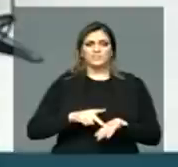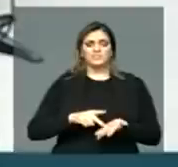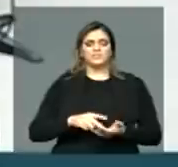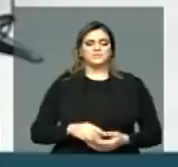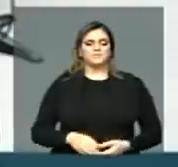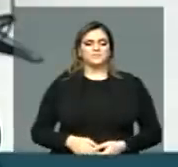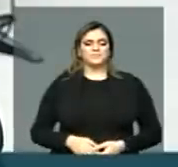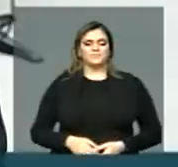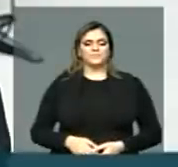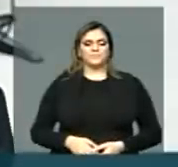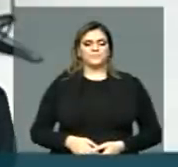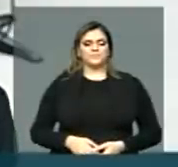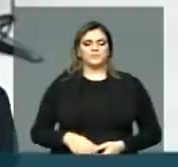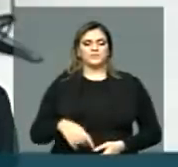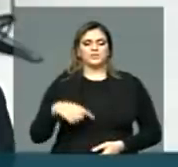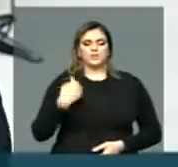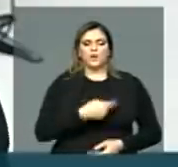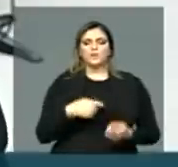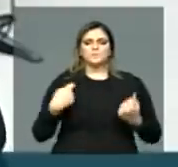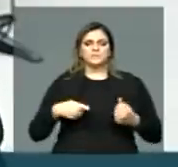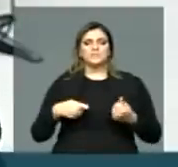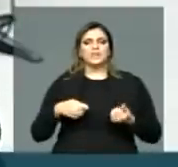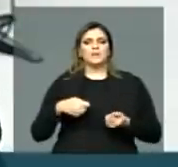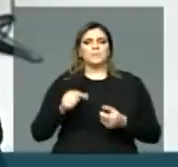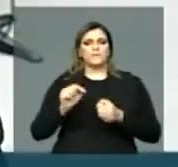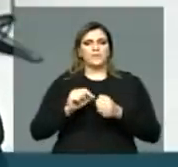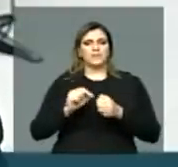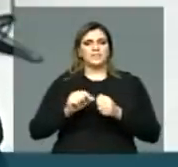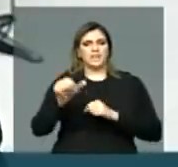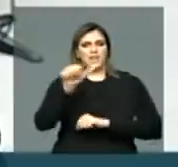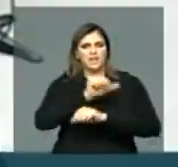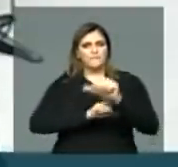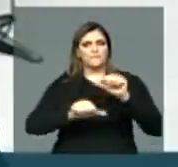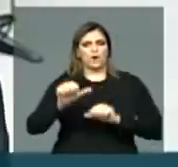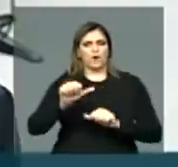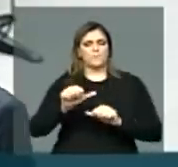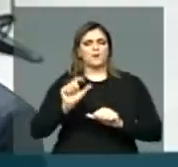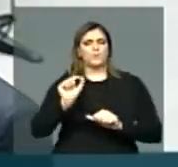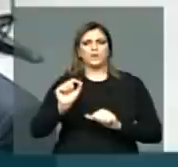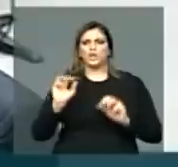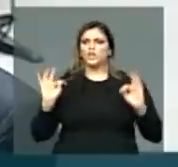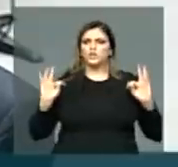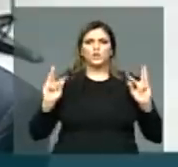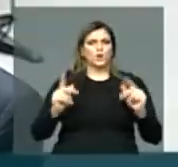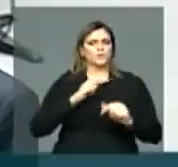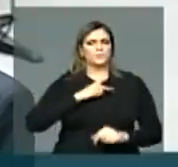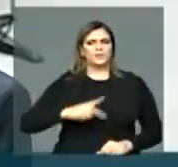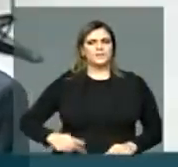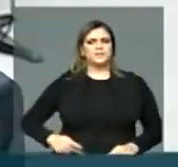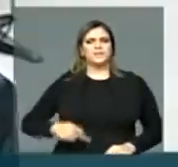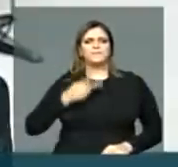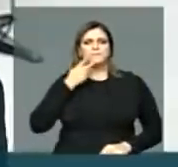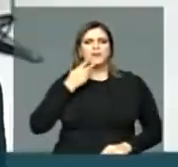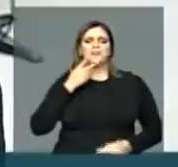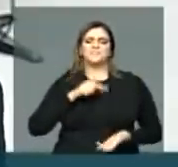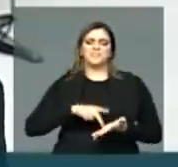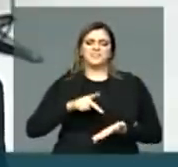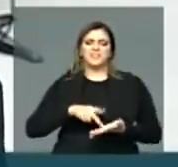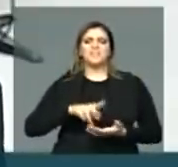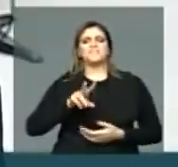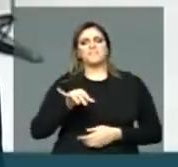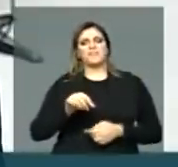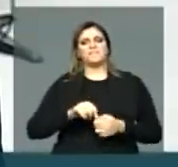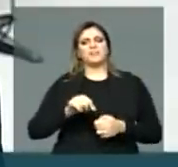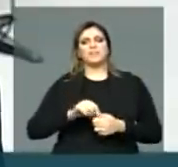reforma que precisa ser feita, dita por todos os presidentes que vêm aqui quando leem e tomam posse,